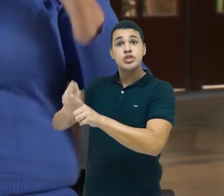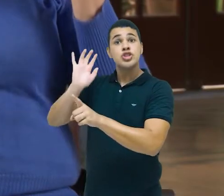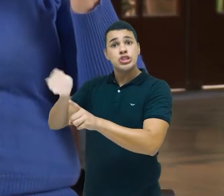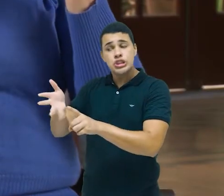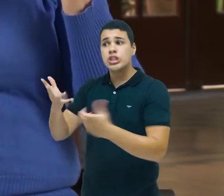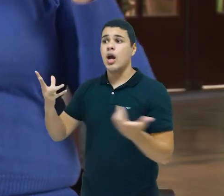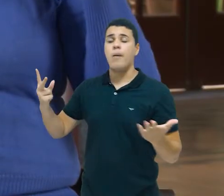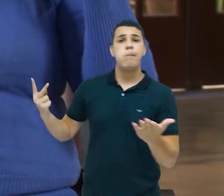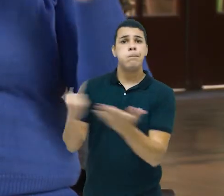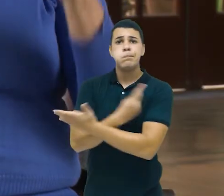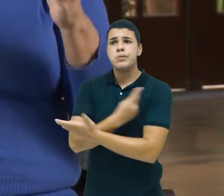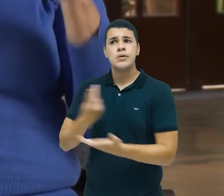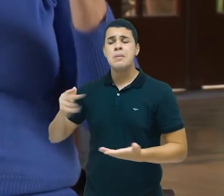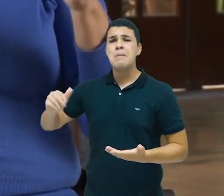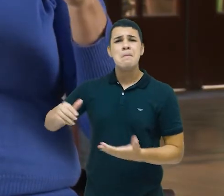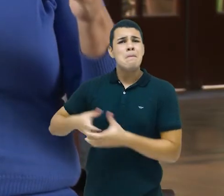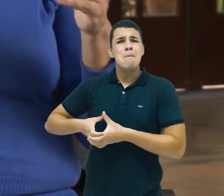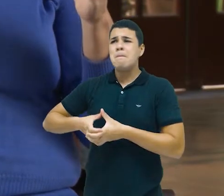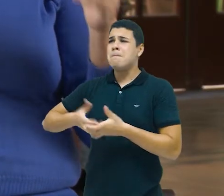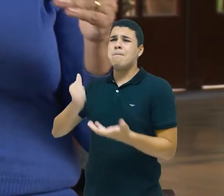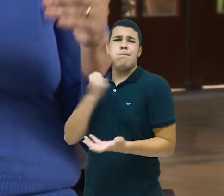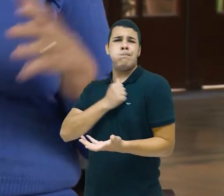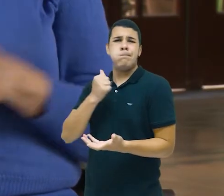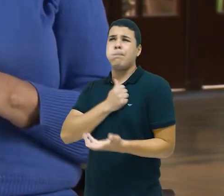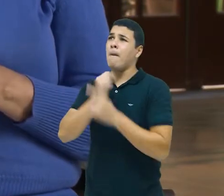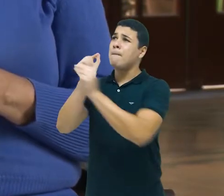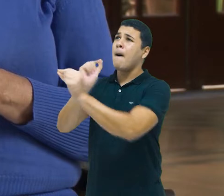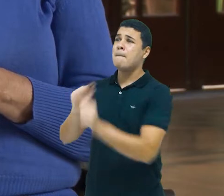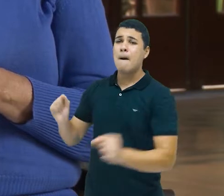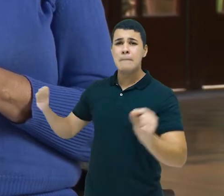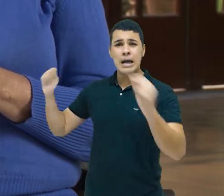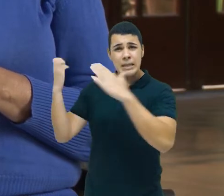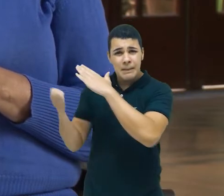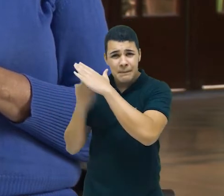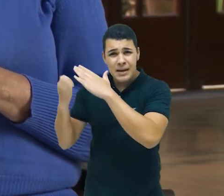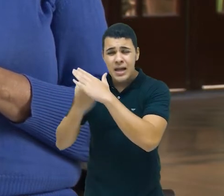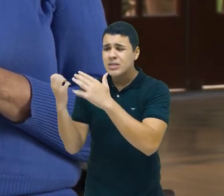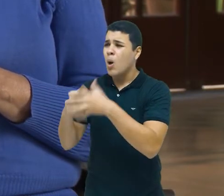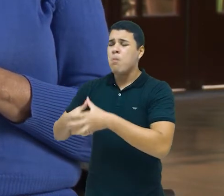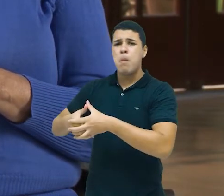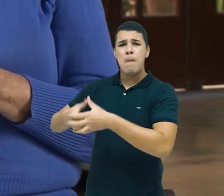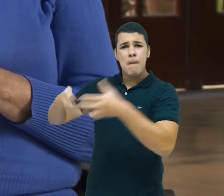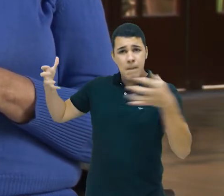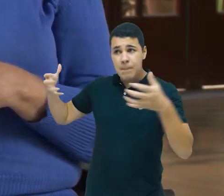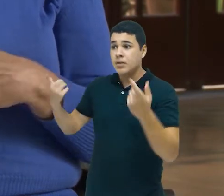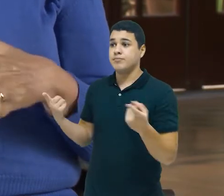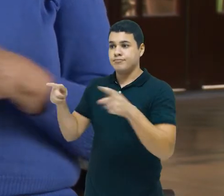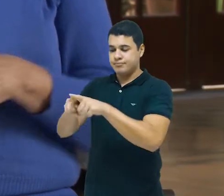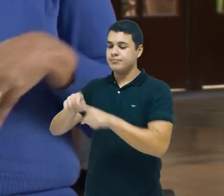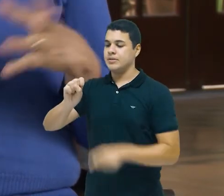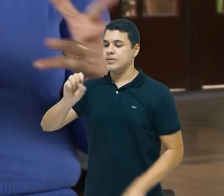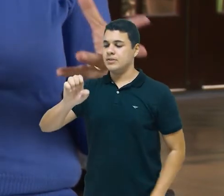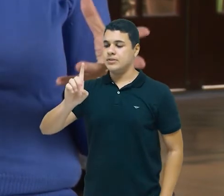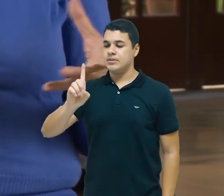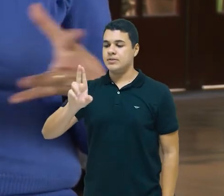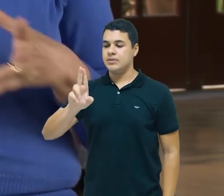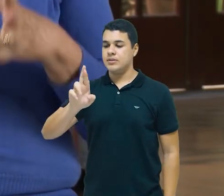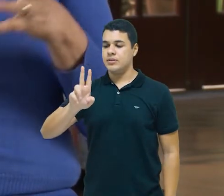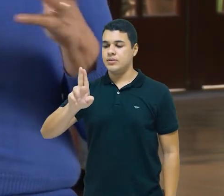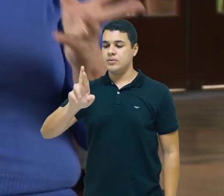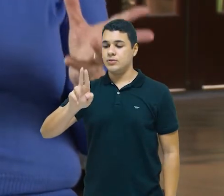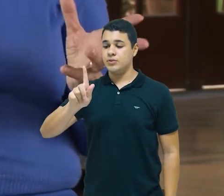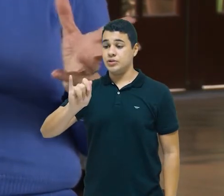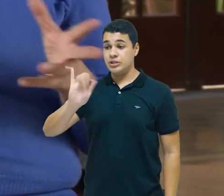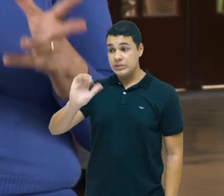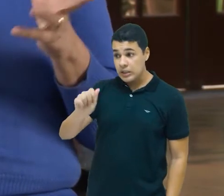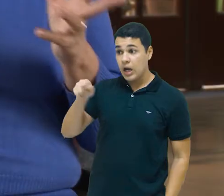uma das maiores empresas brasileiras, que é a Companhia Siderúrgica Nacional. Então, nós estamos